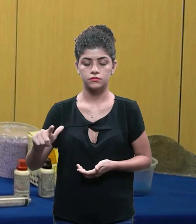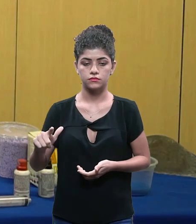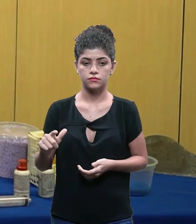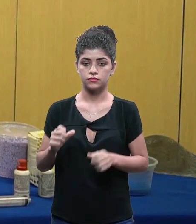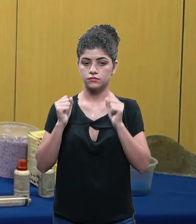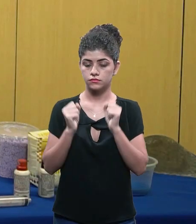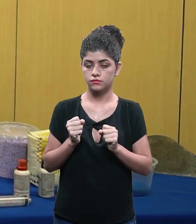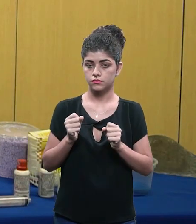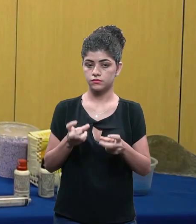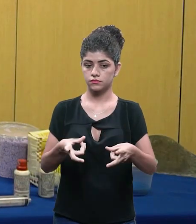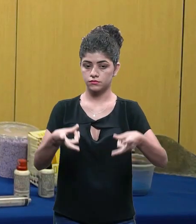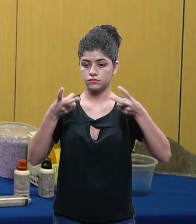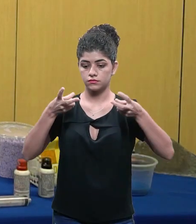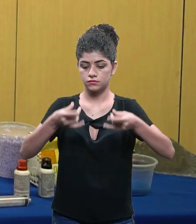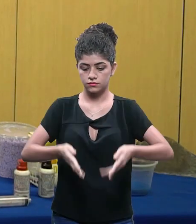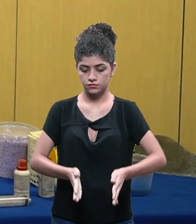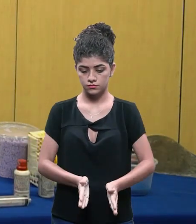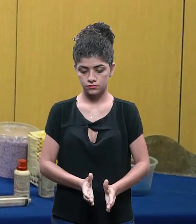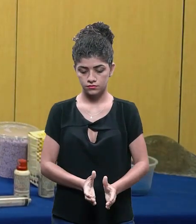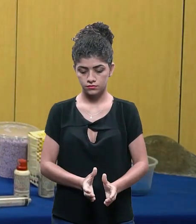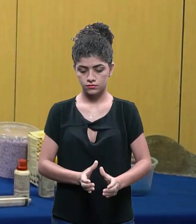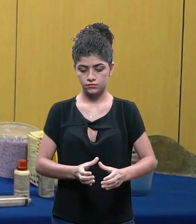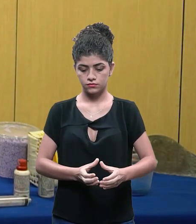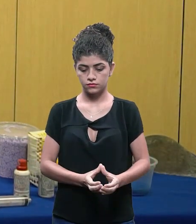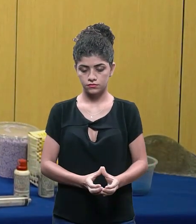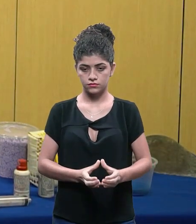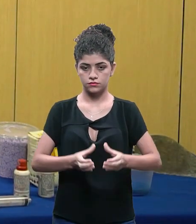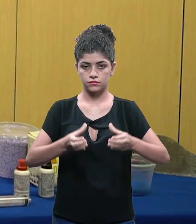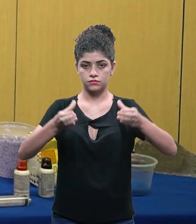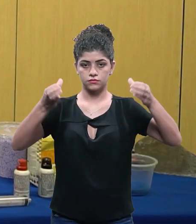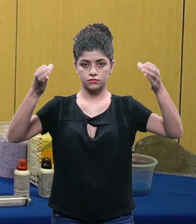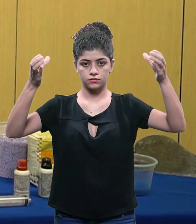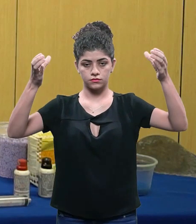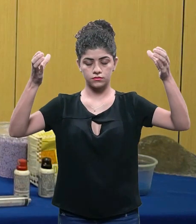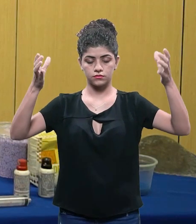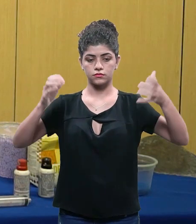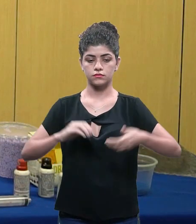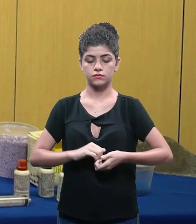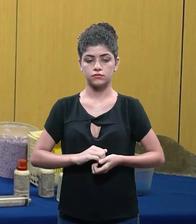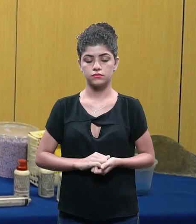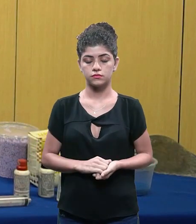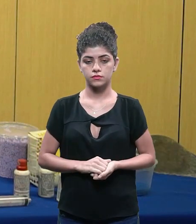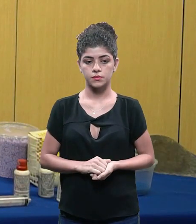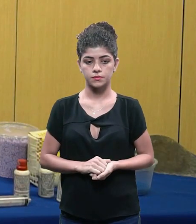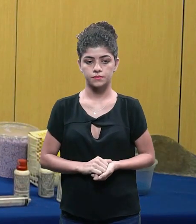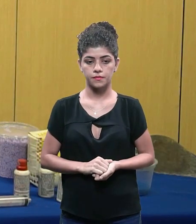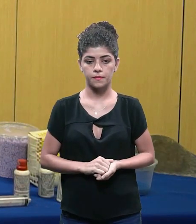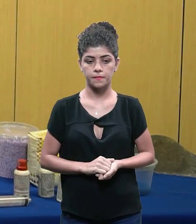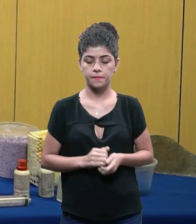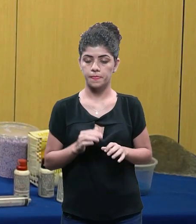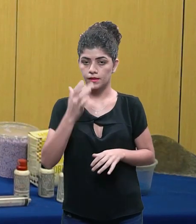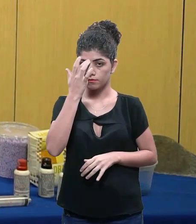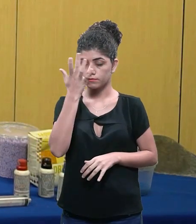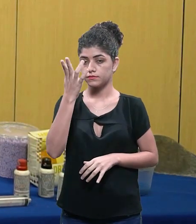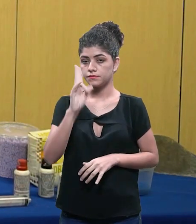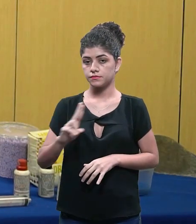então de novo pode perceber que essa forma ela é cônica certo? embaixo ela é menor do que a